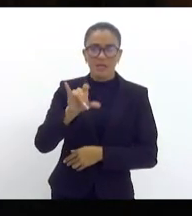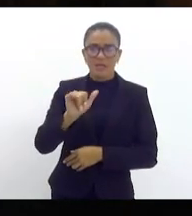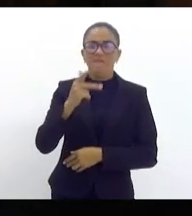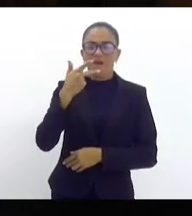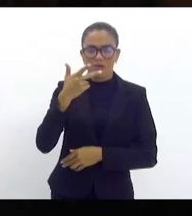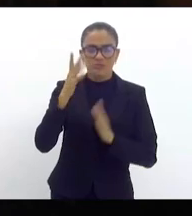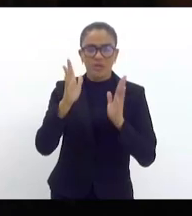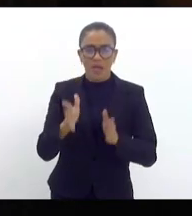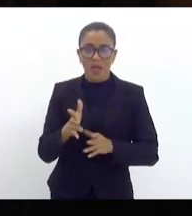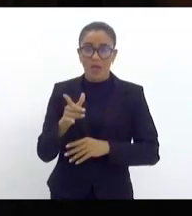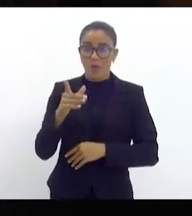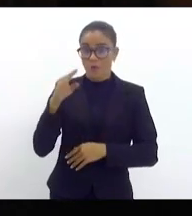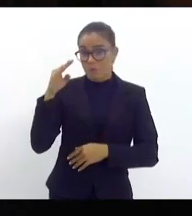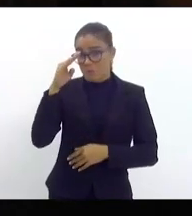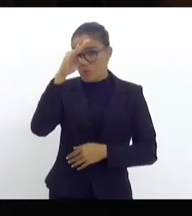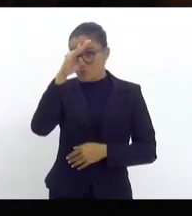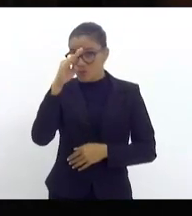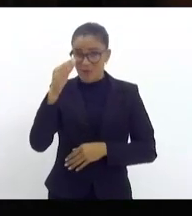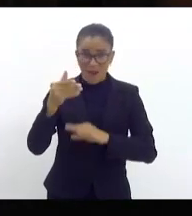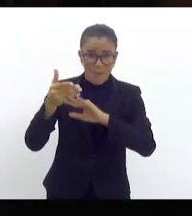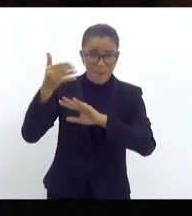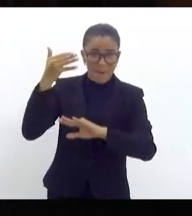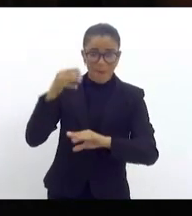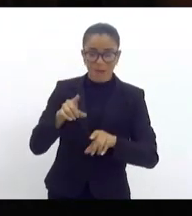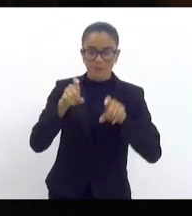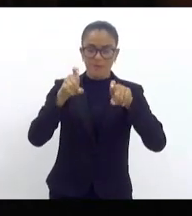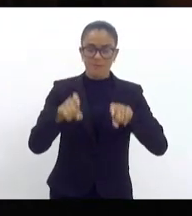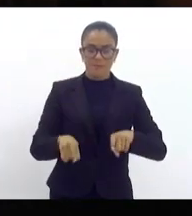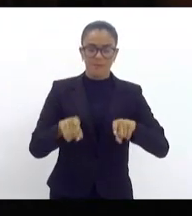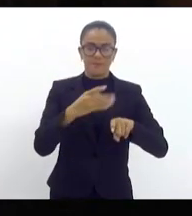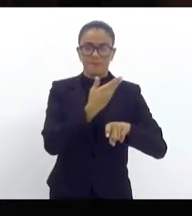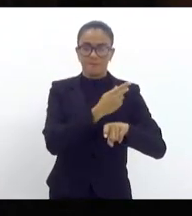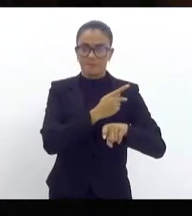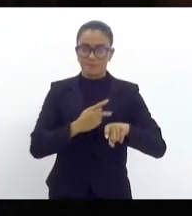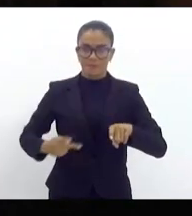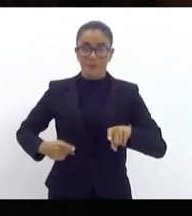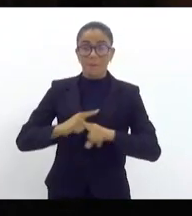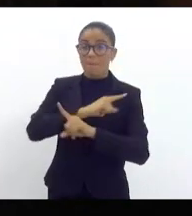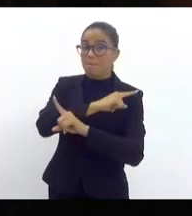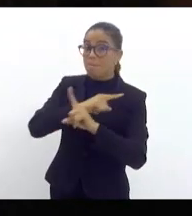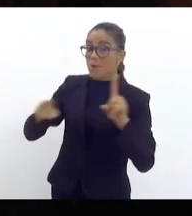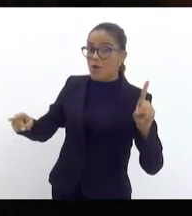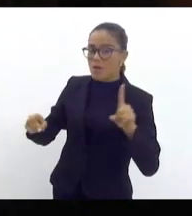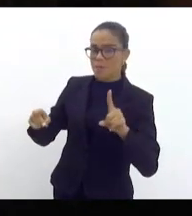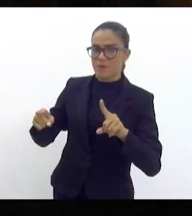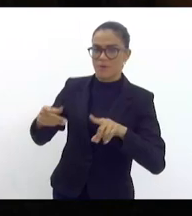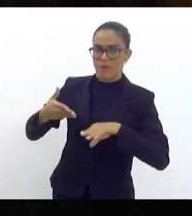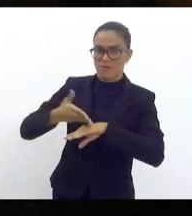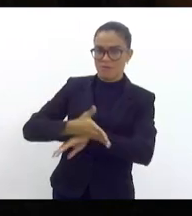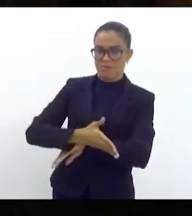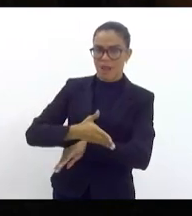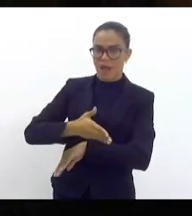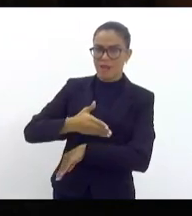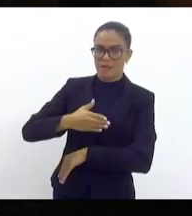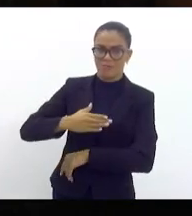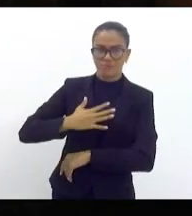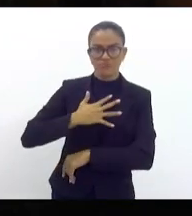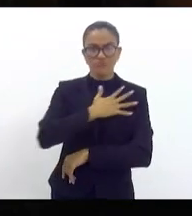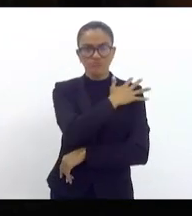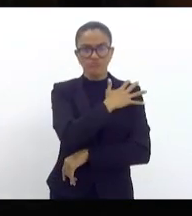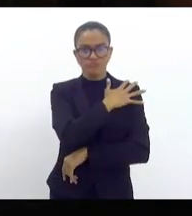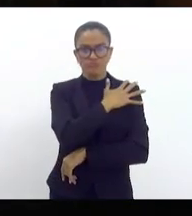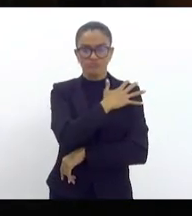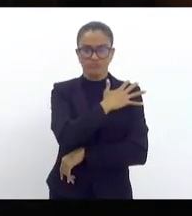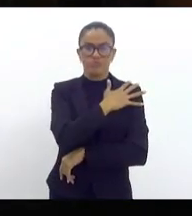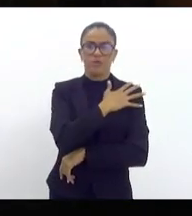logo que tomou posse como presidente, proibiu a entrada desse ditador aqui no nosso país, e